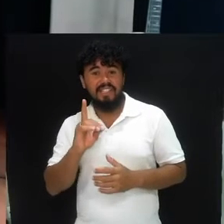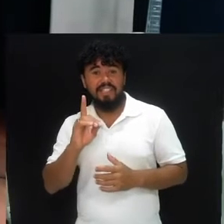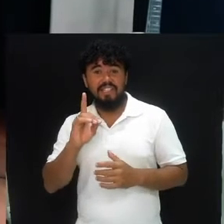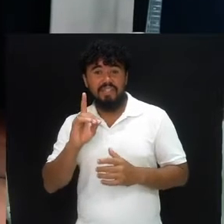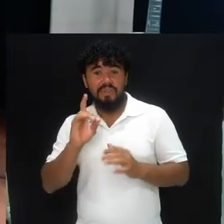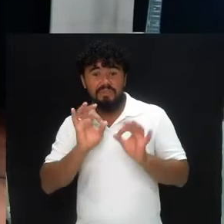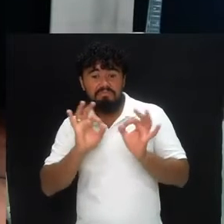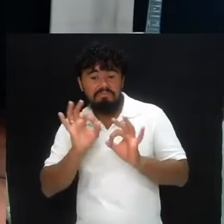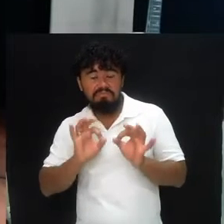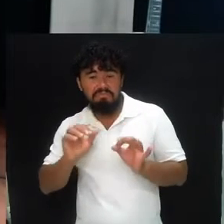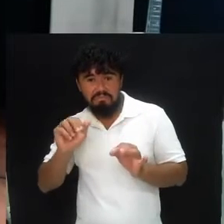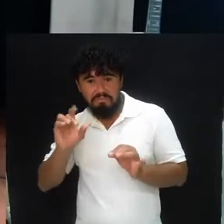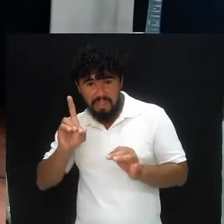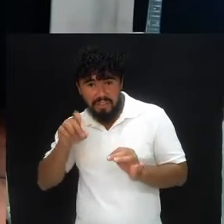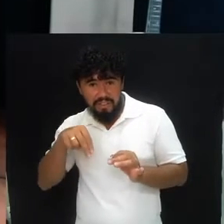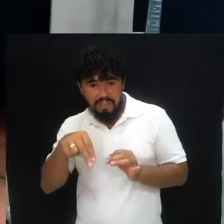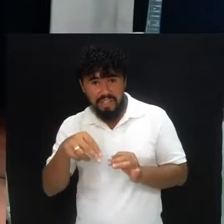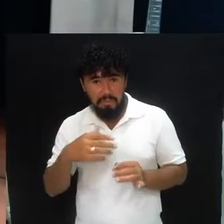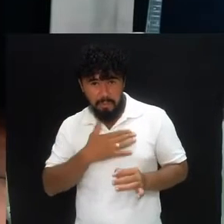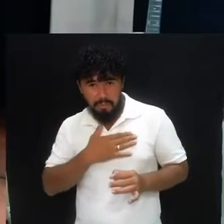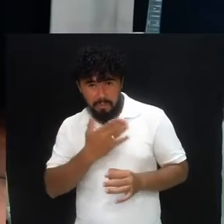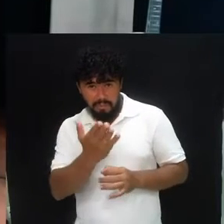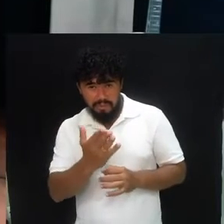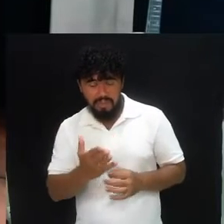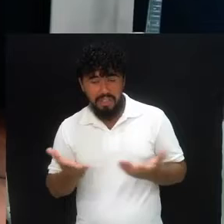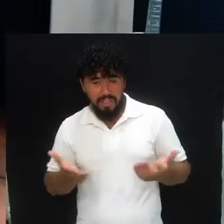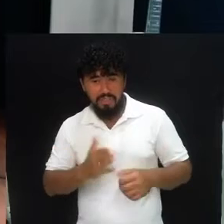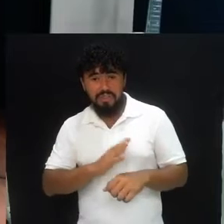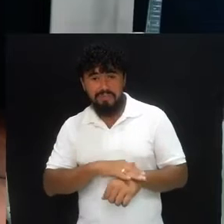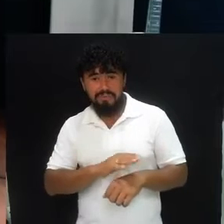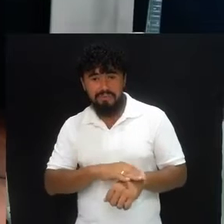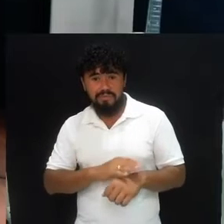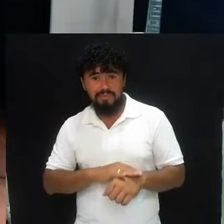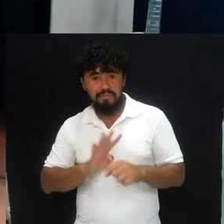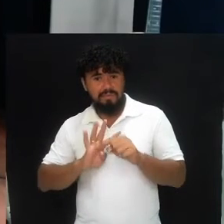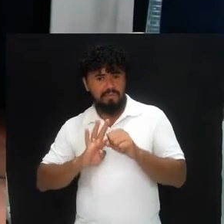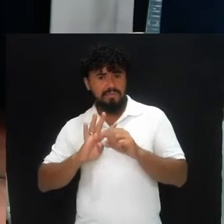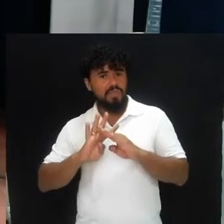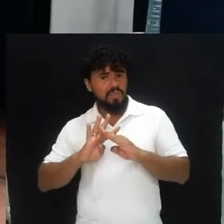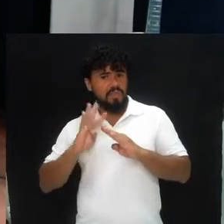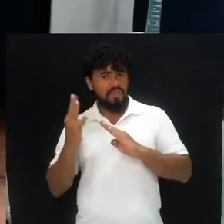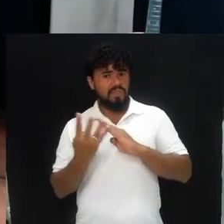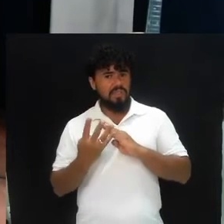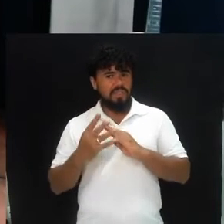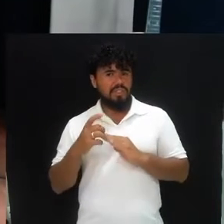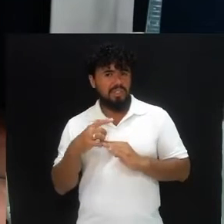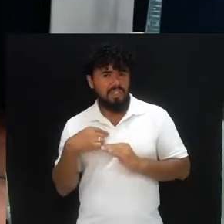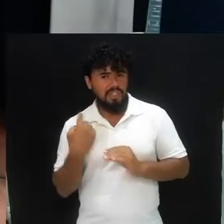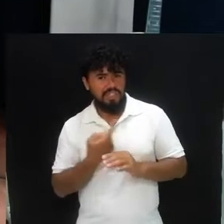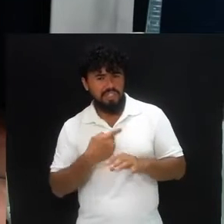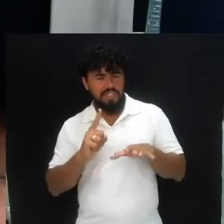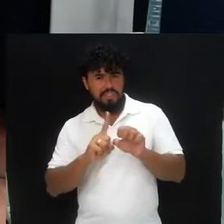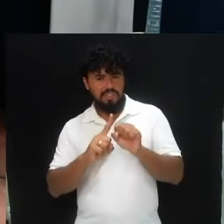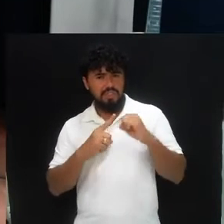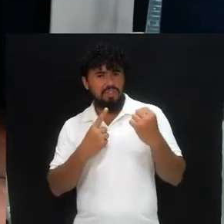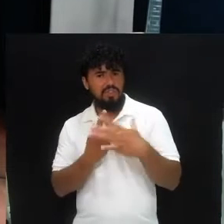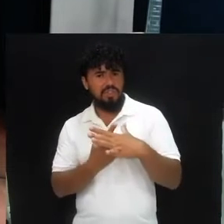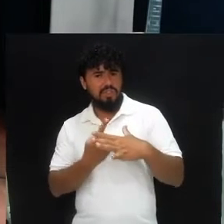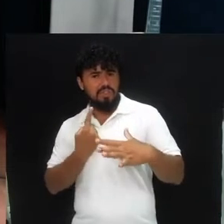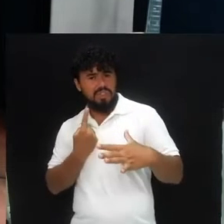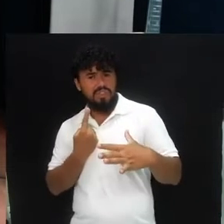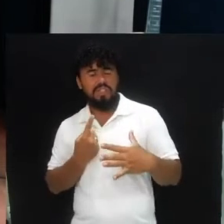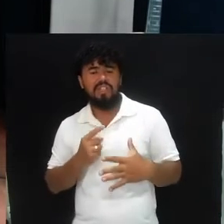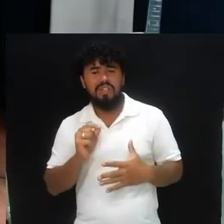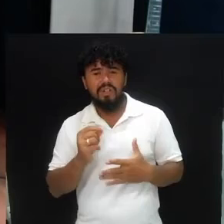Daniel, e o que ele tem para mim e para você, nesse momento de confinamento, de isolamento social, nessa quarentena,